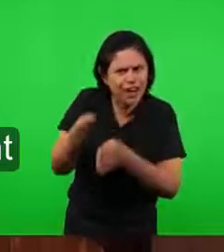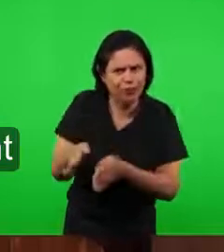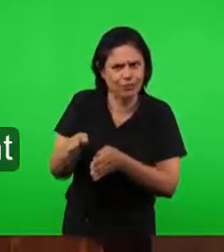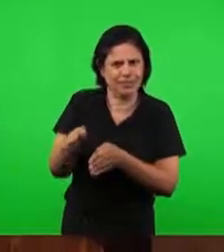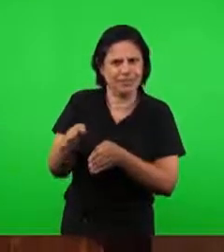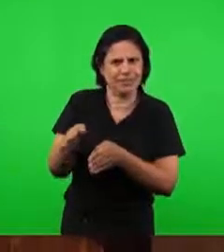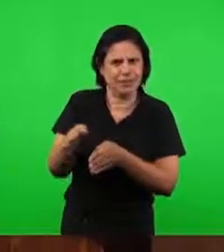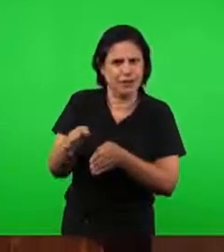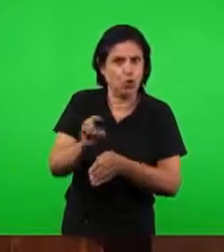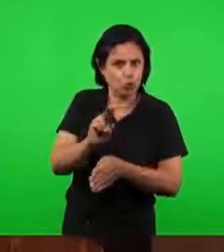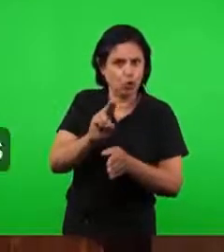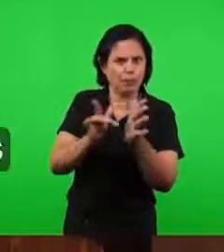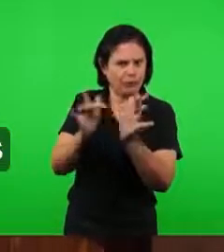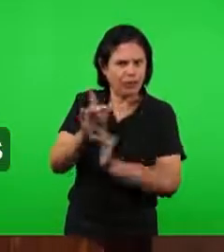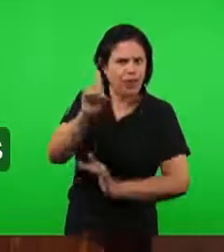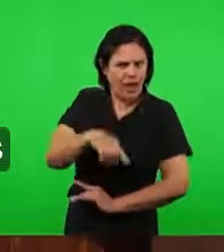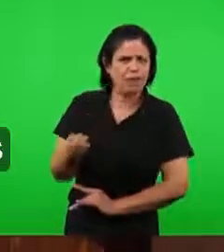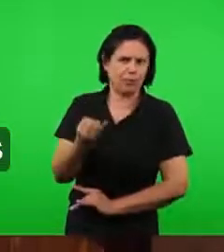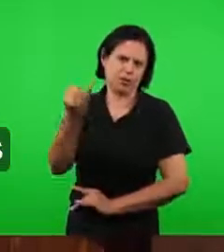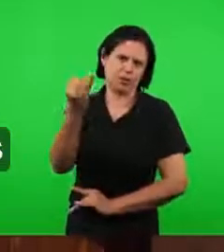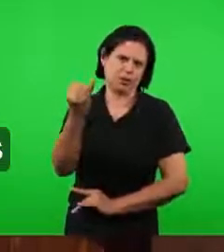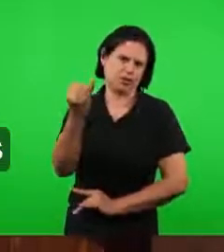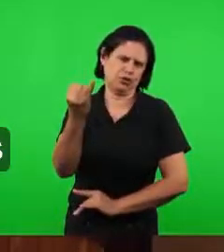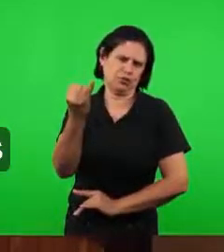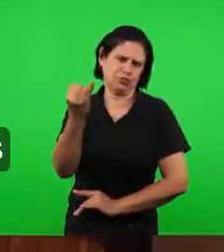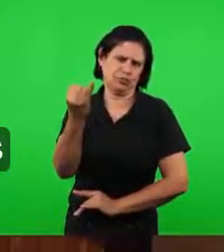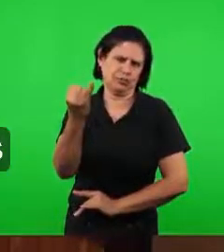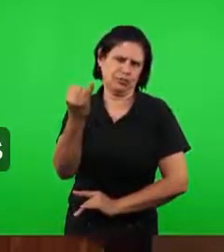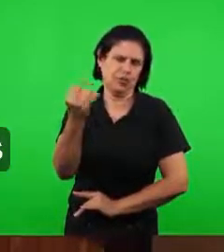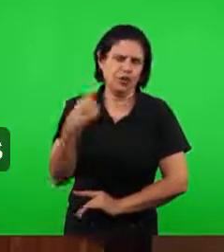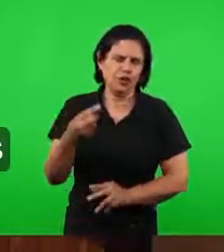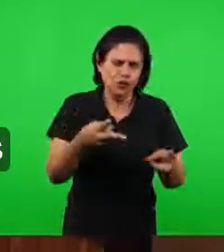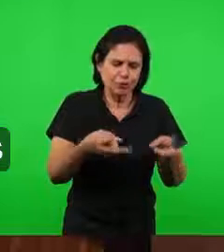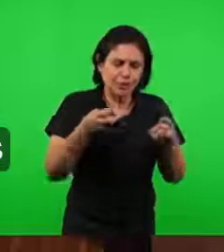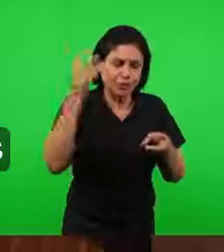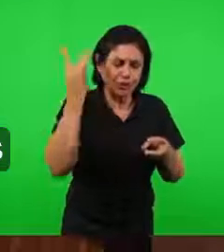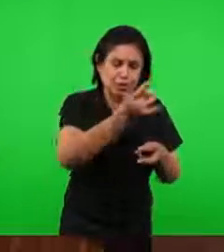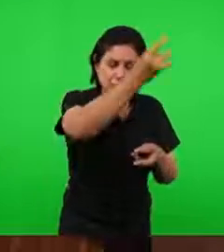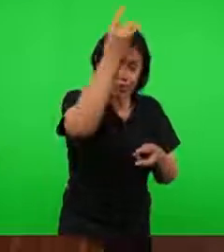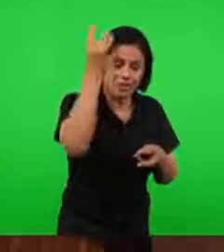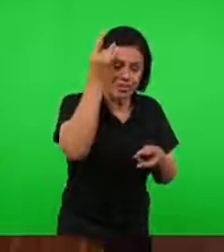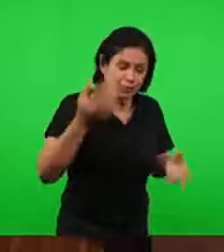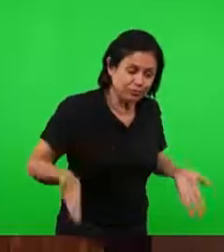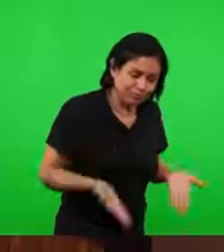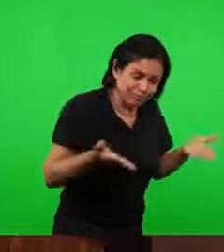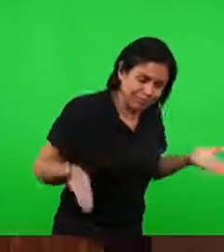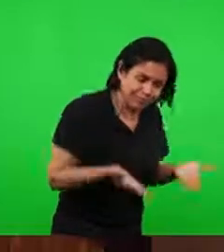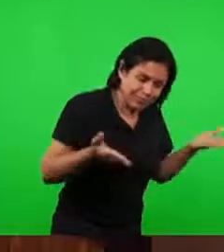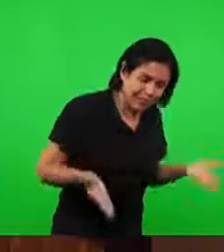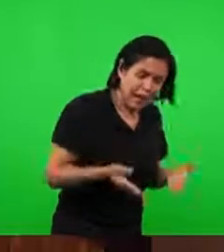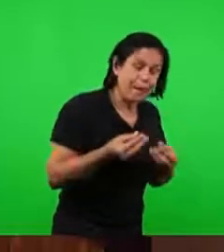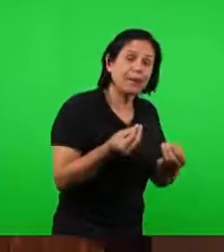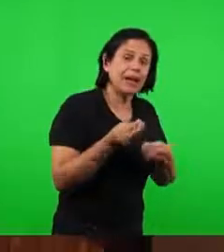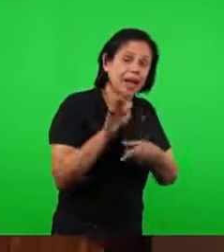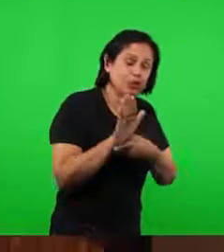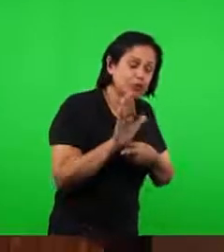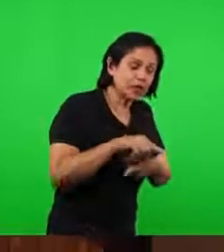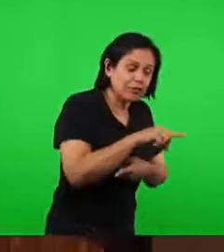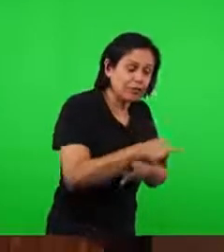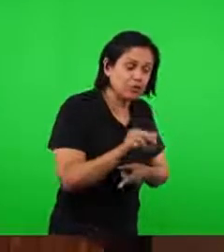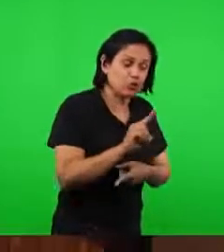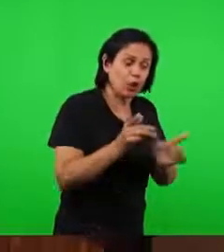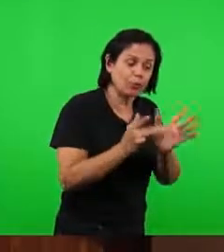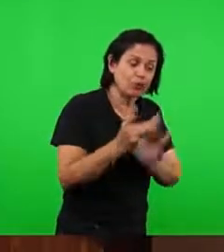é que era importante. Então, quando nós vimos essa operação do Espírito, era para mostrar que apesar